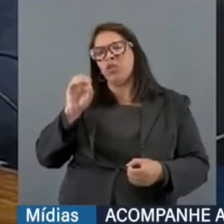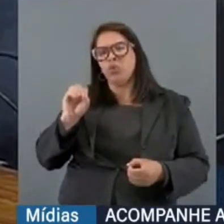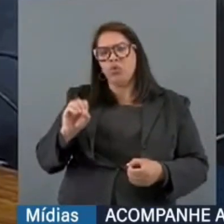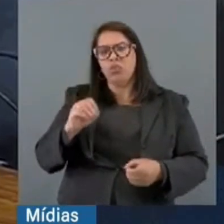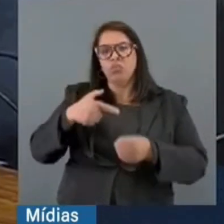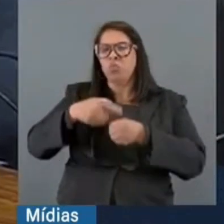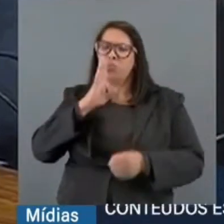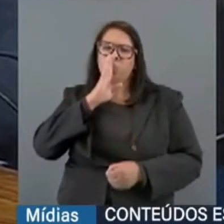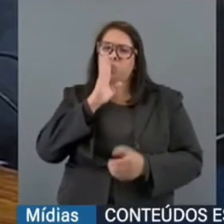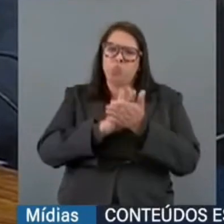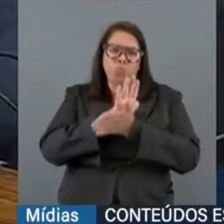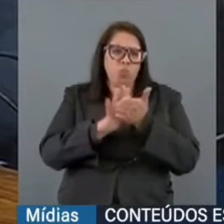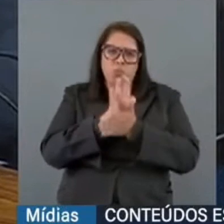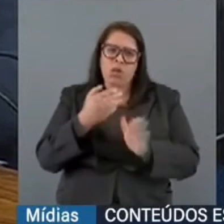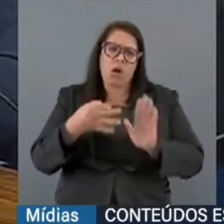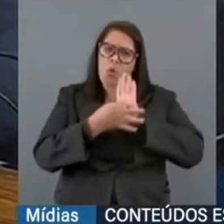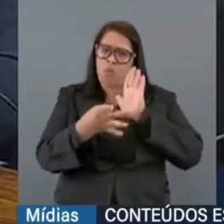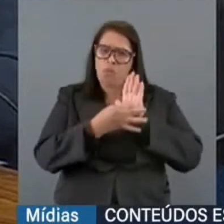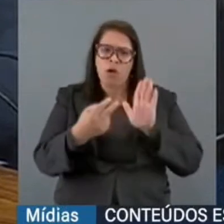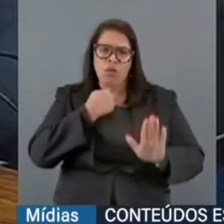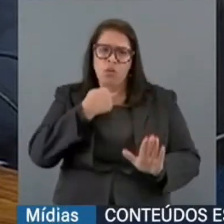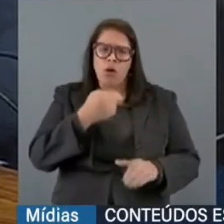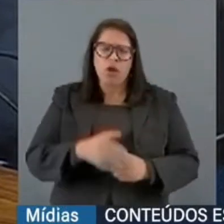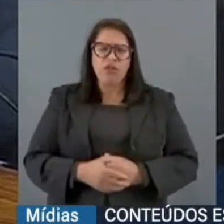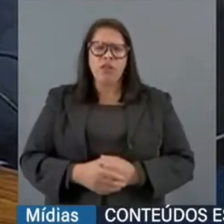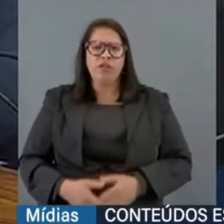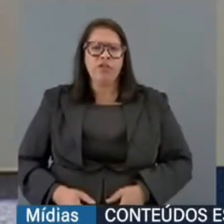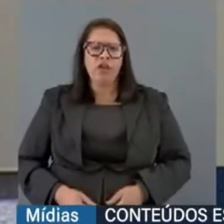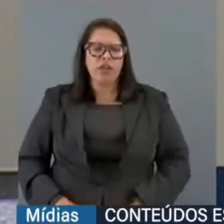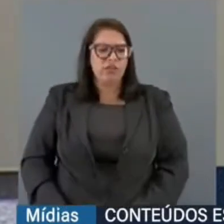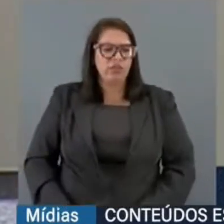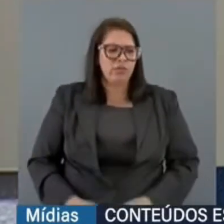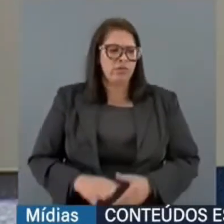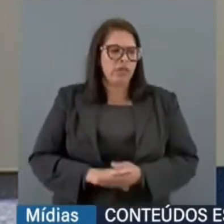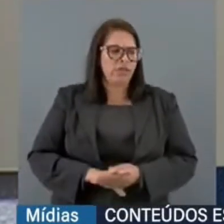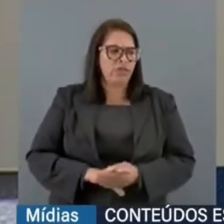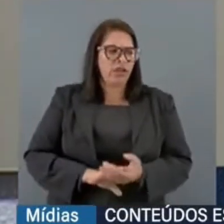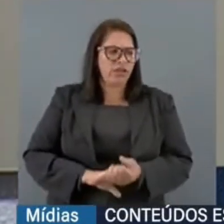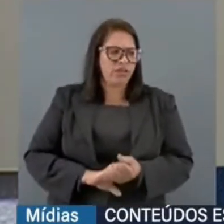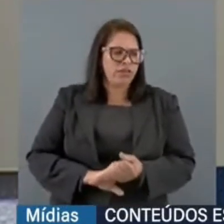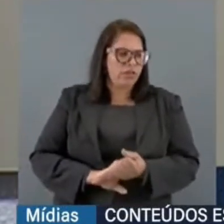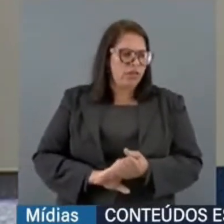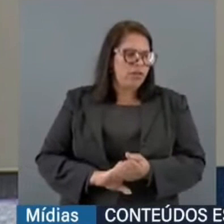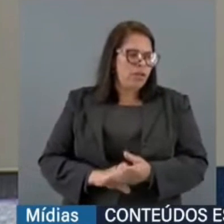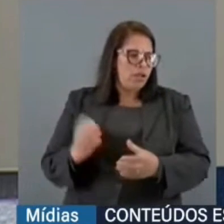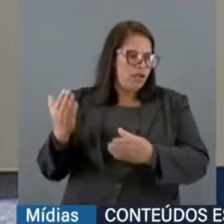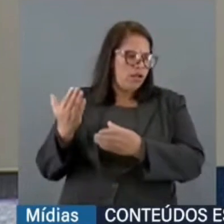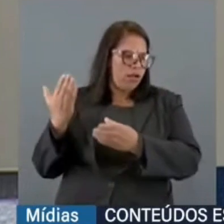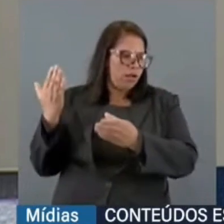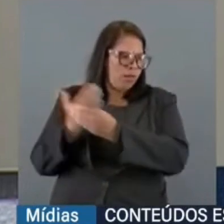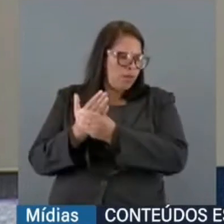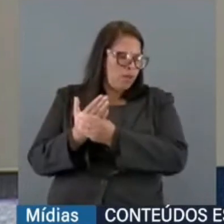Federal. Por outro lado, questões futuras, processos futuros, evidentemente que é